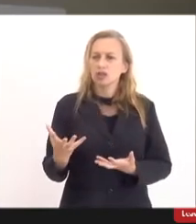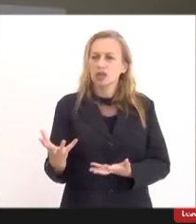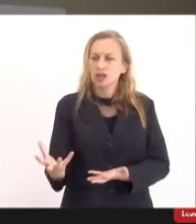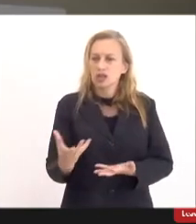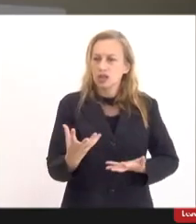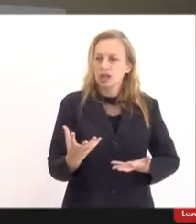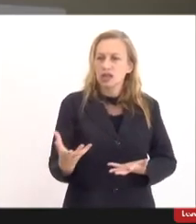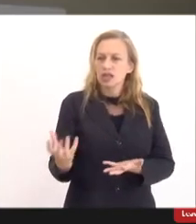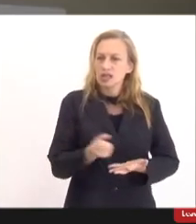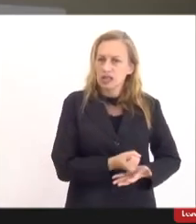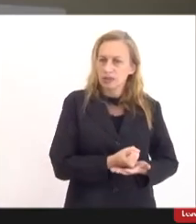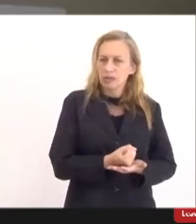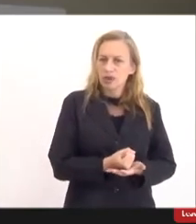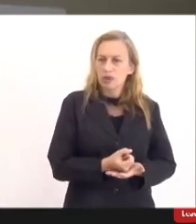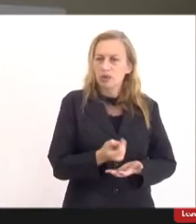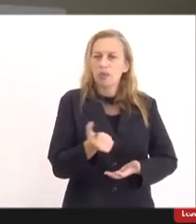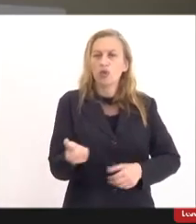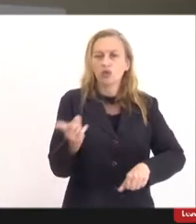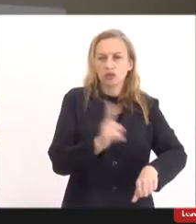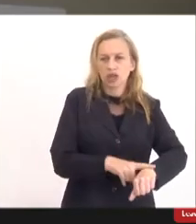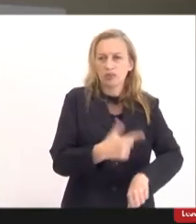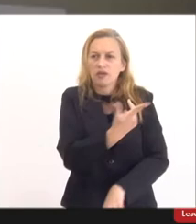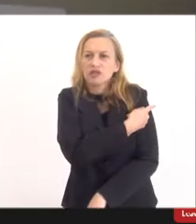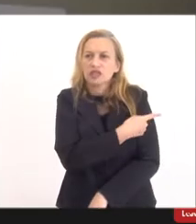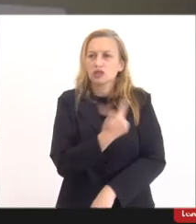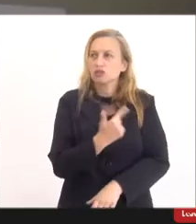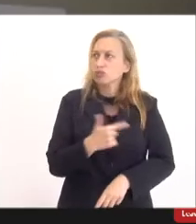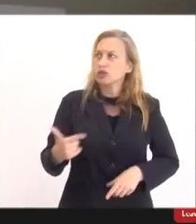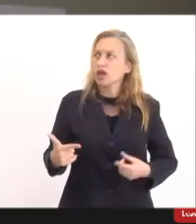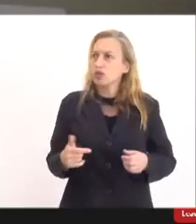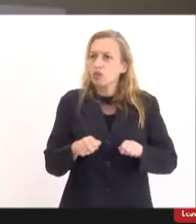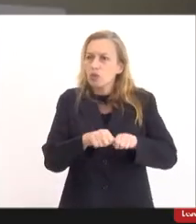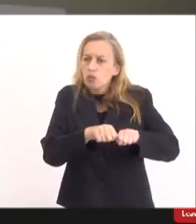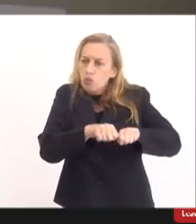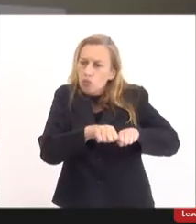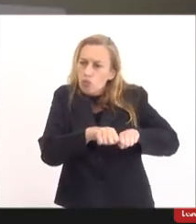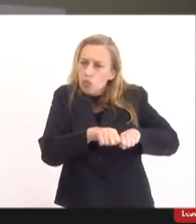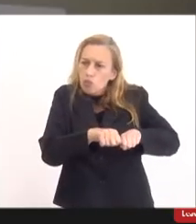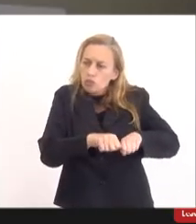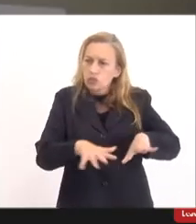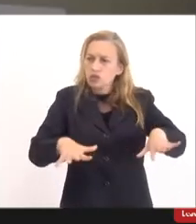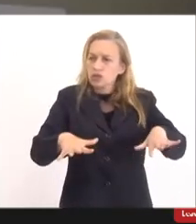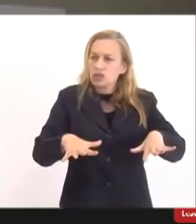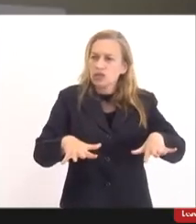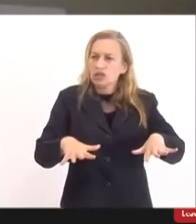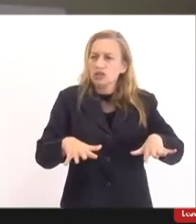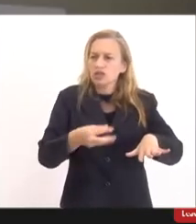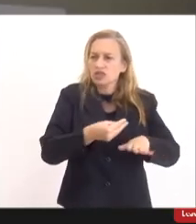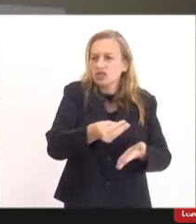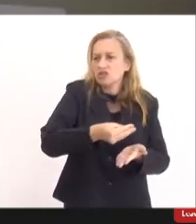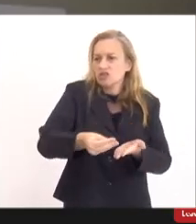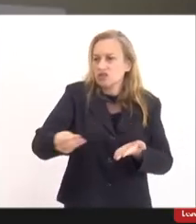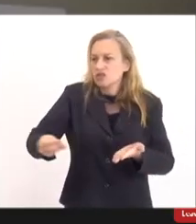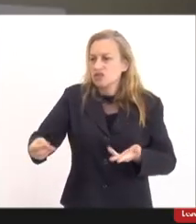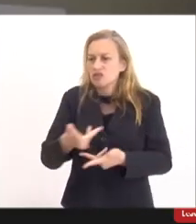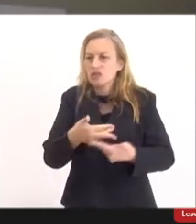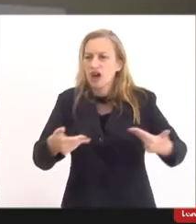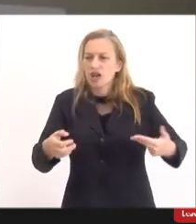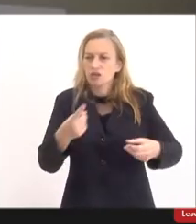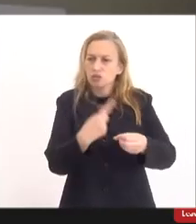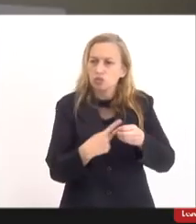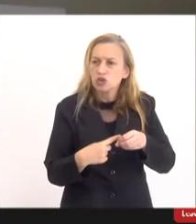tempo, então na realidade a gente não tem ainda uma ampla disponibilidade das vacinas em todos os